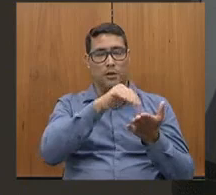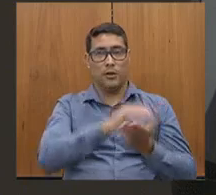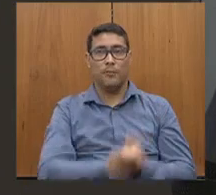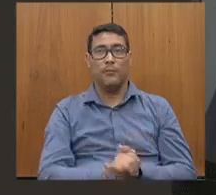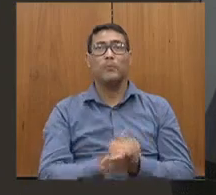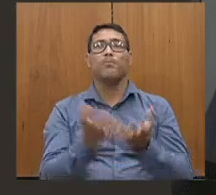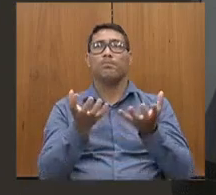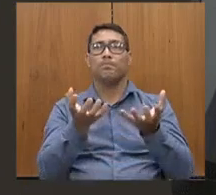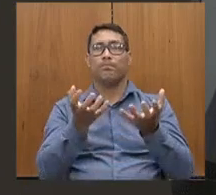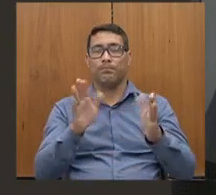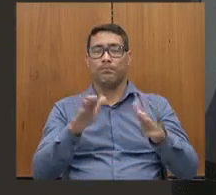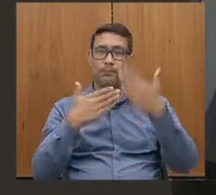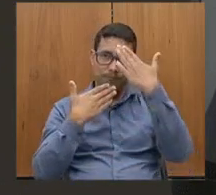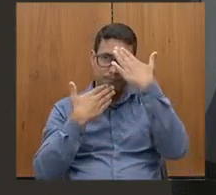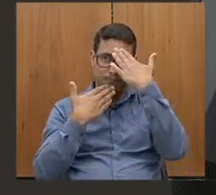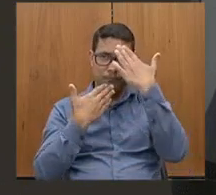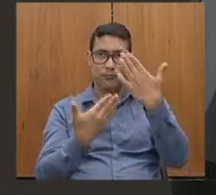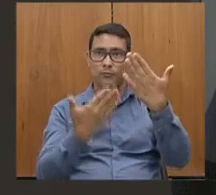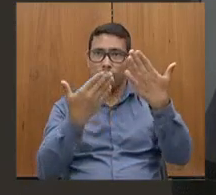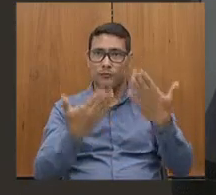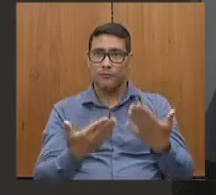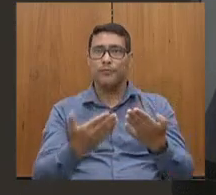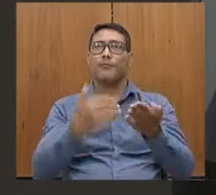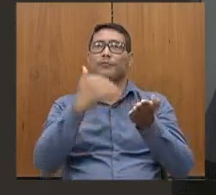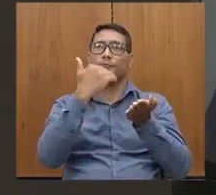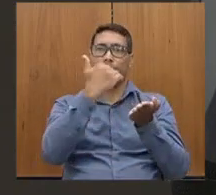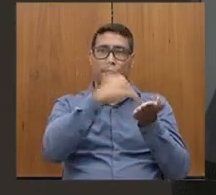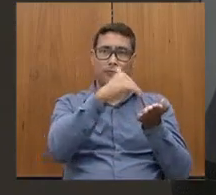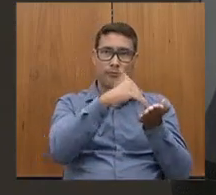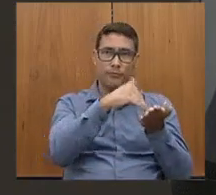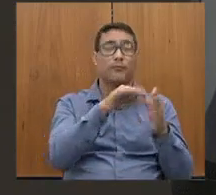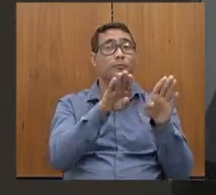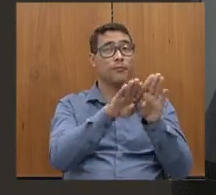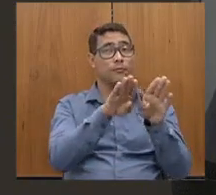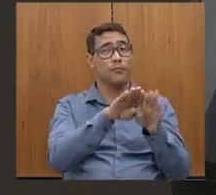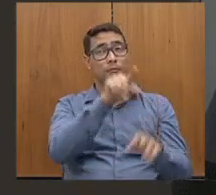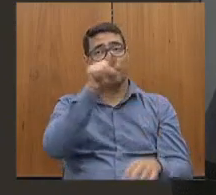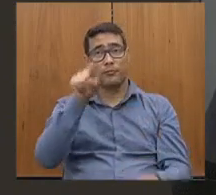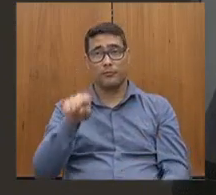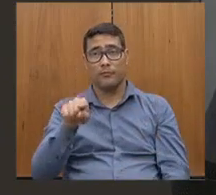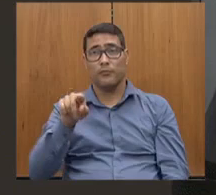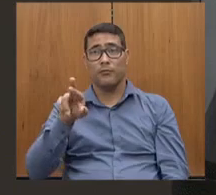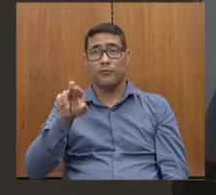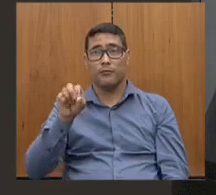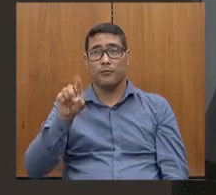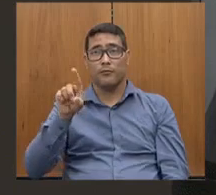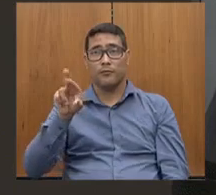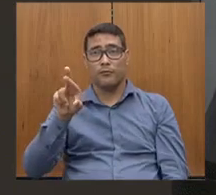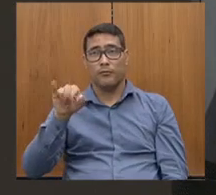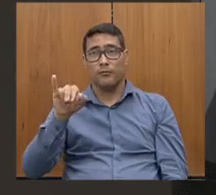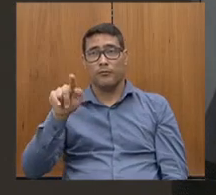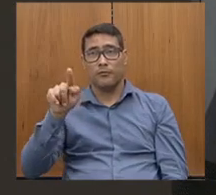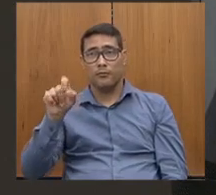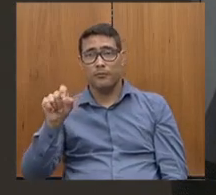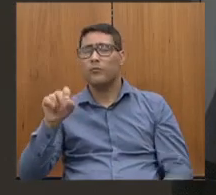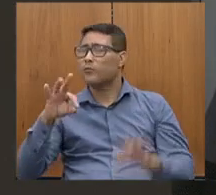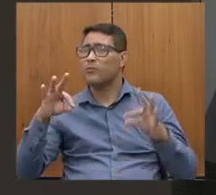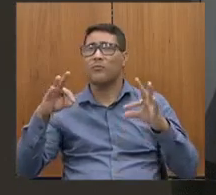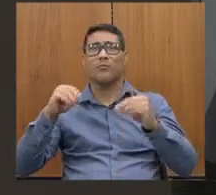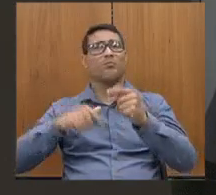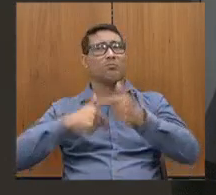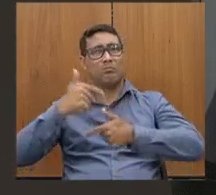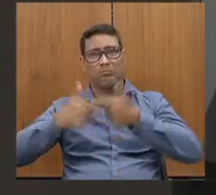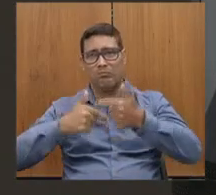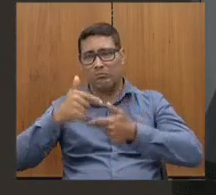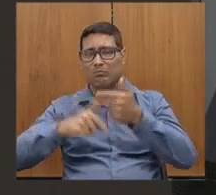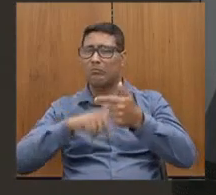agradecer, secretário e também ao Rodrigo, todo o trabalho que foi desempenhado